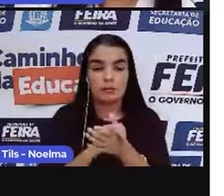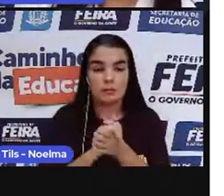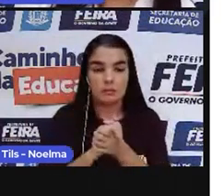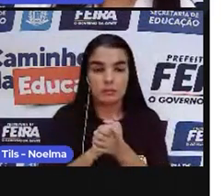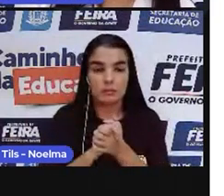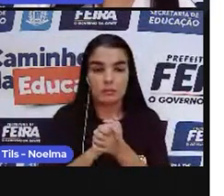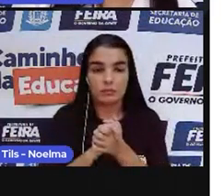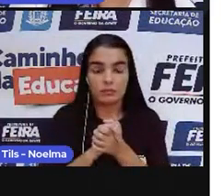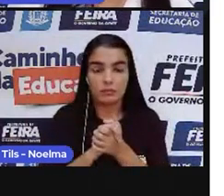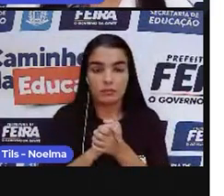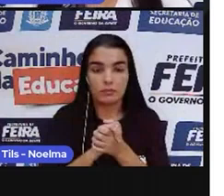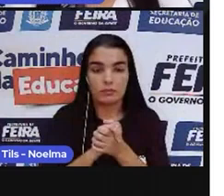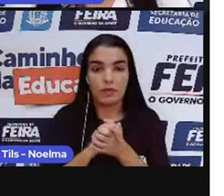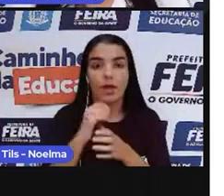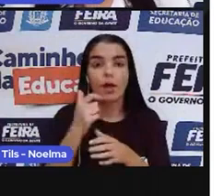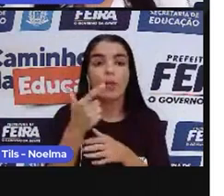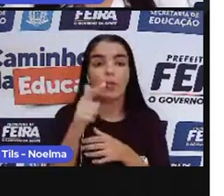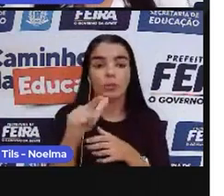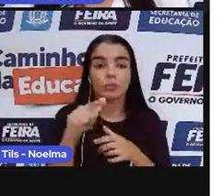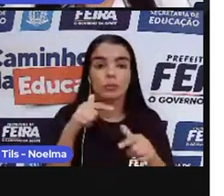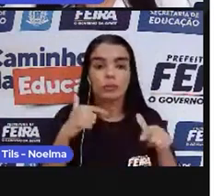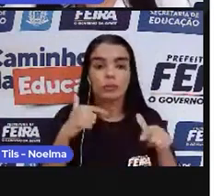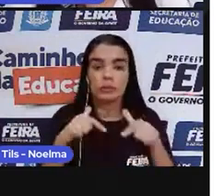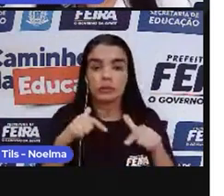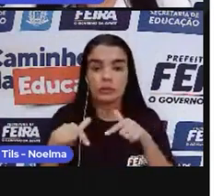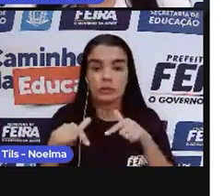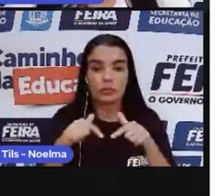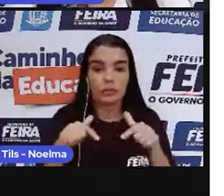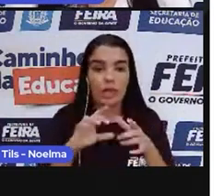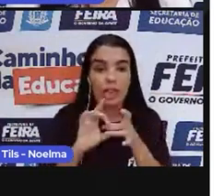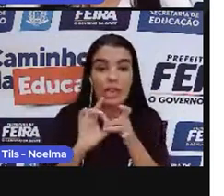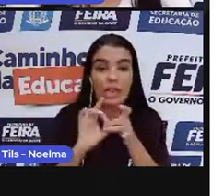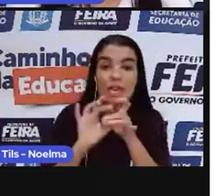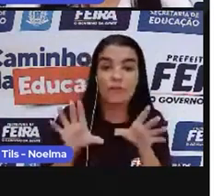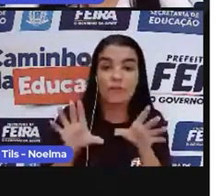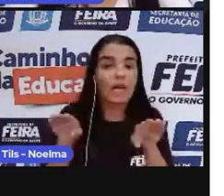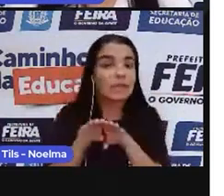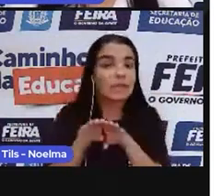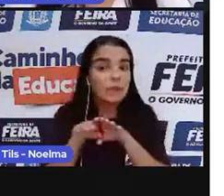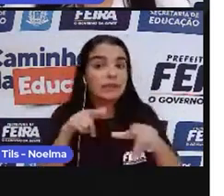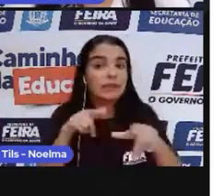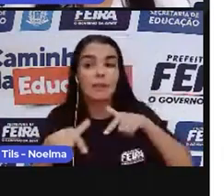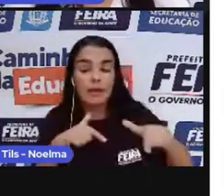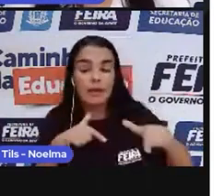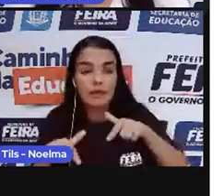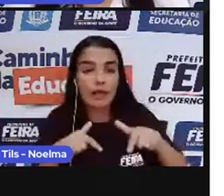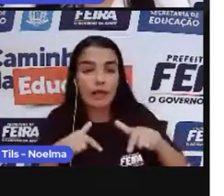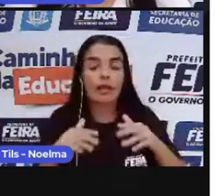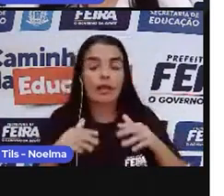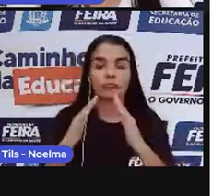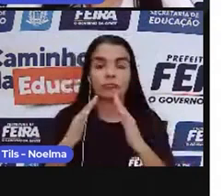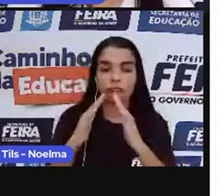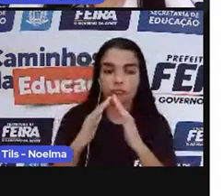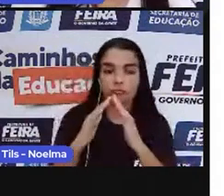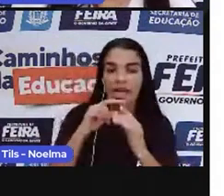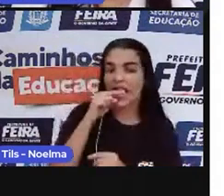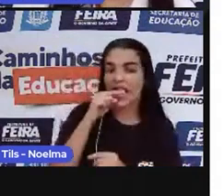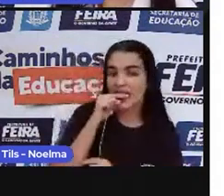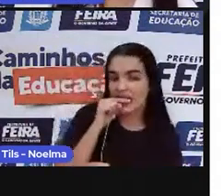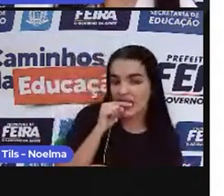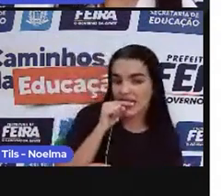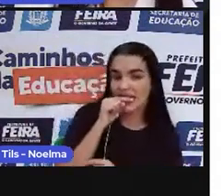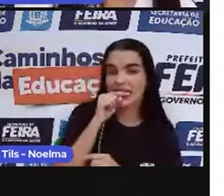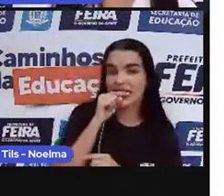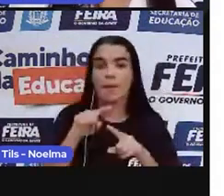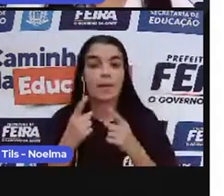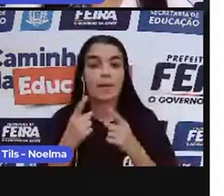trabalhadores, que eram chamados trabalhadores livres, que também trabalhavam no engenho, só que não de forma